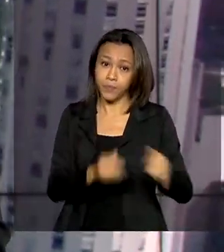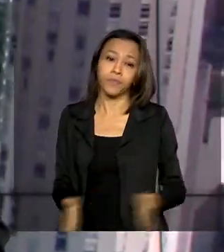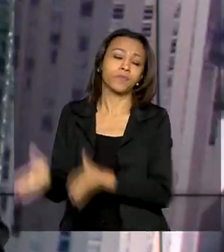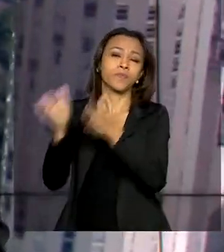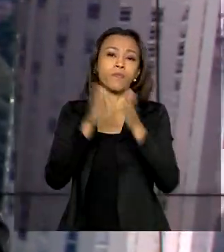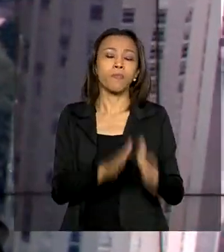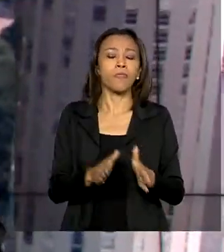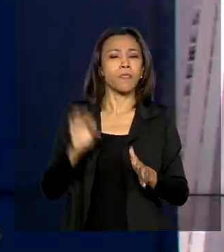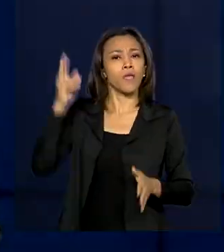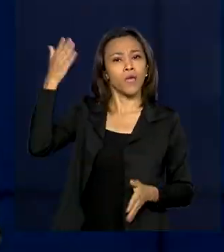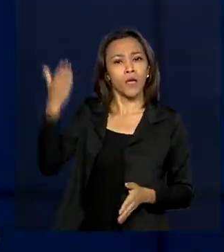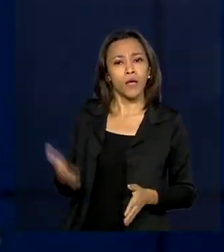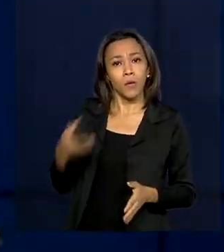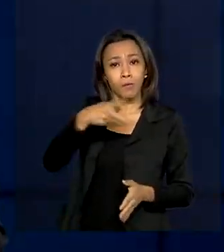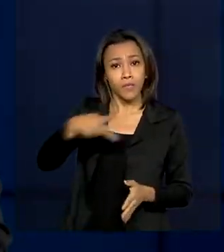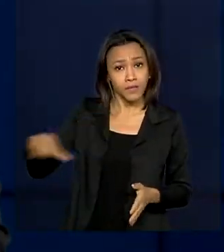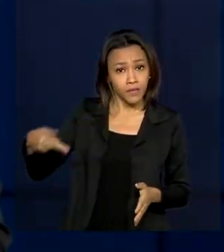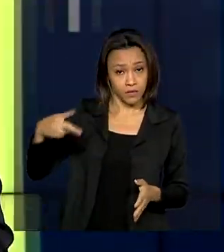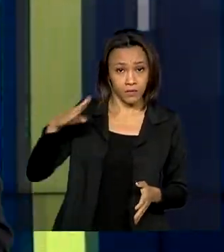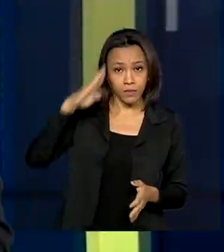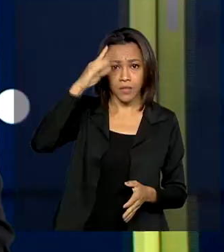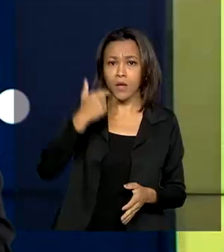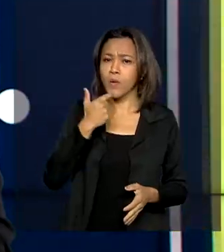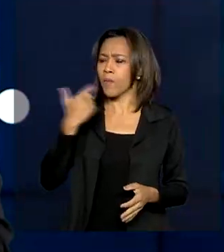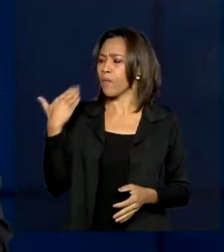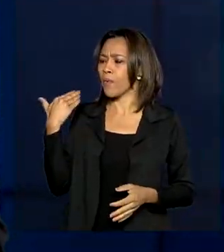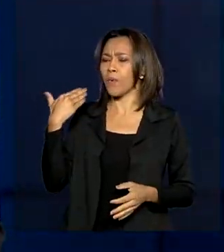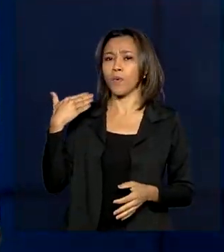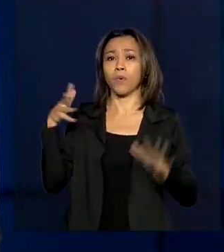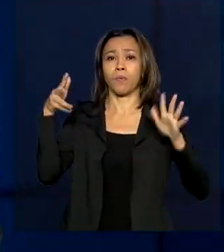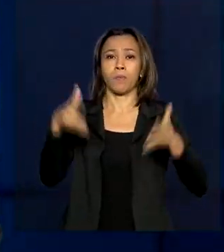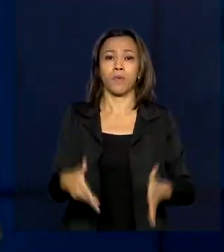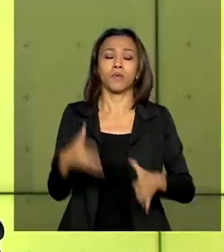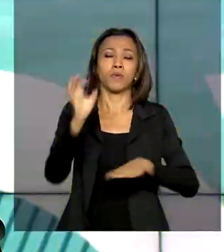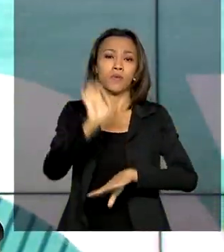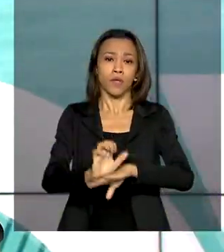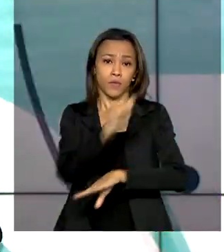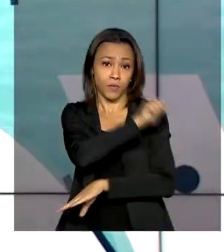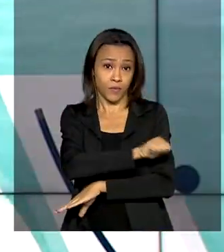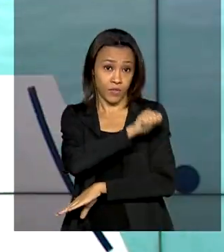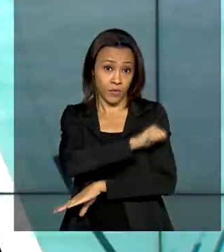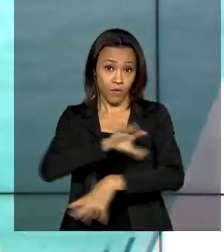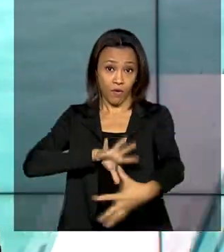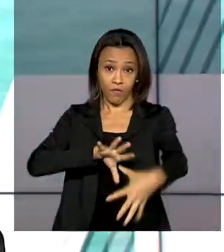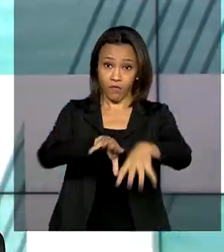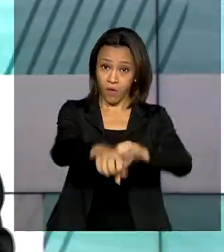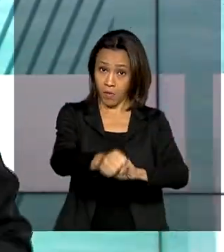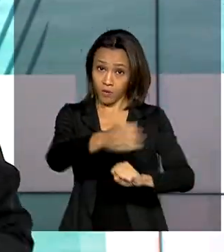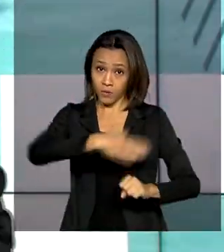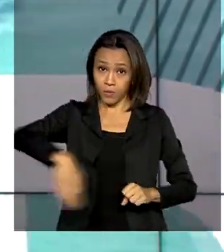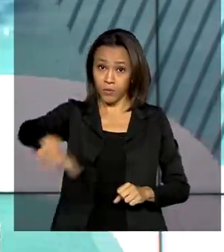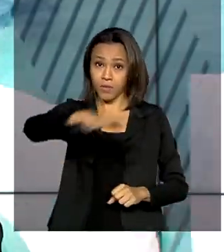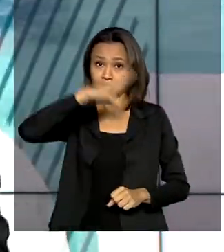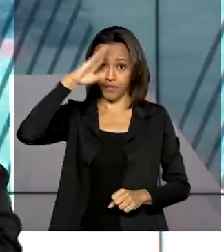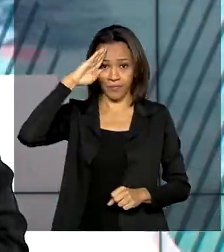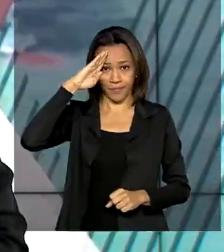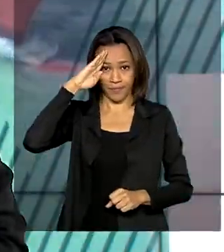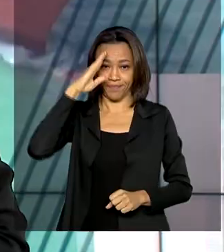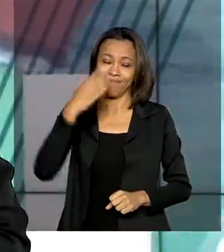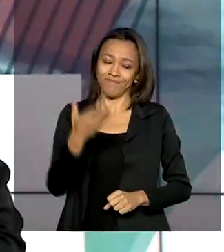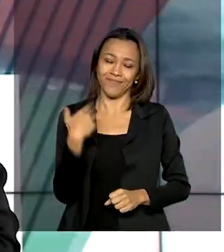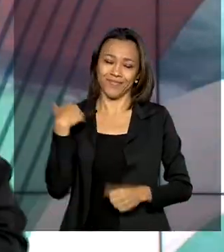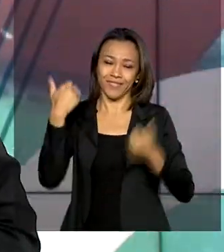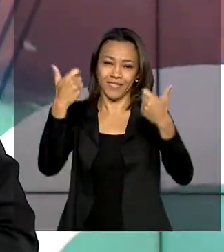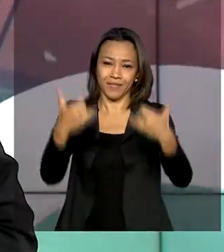Jair Bolsonaro participou agora há pouco no Rio de Janeiro da formatura de novos sargentos da Marinha. As informações com o